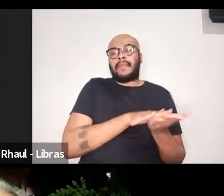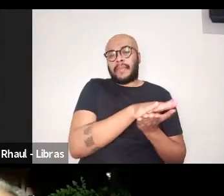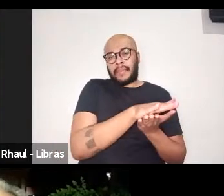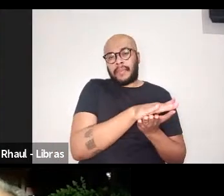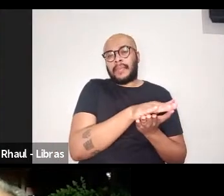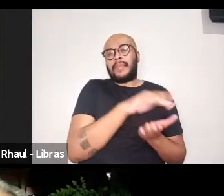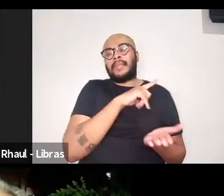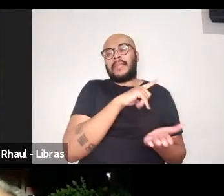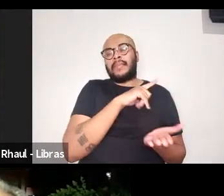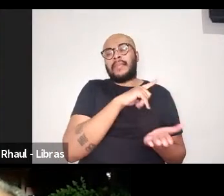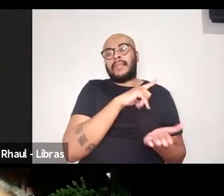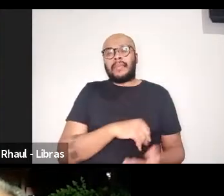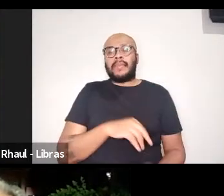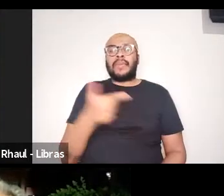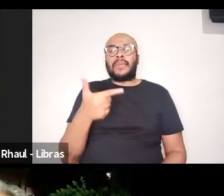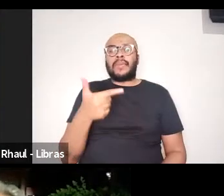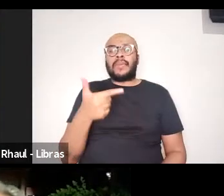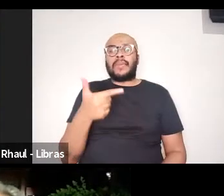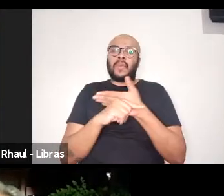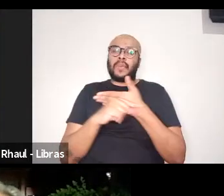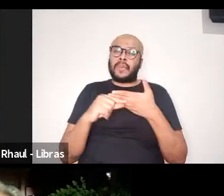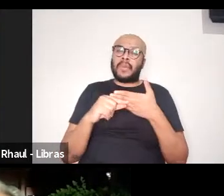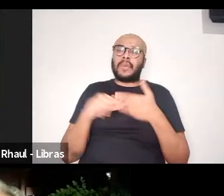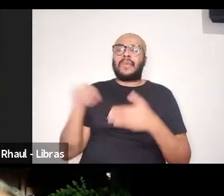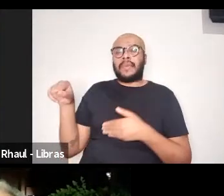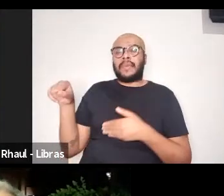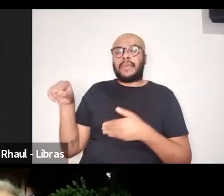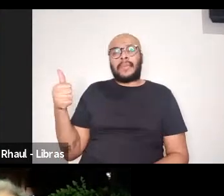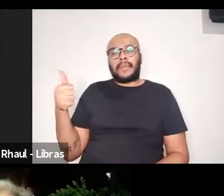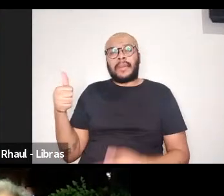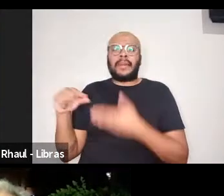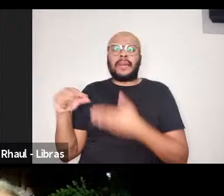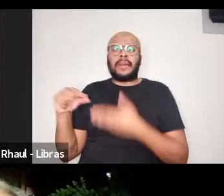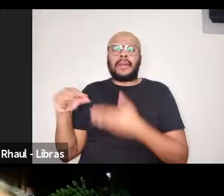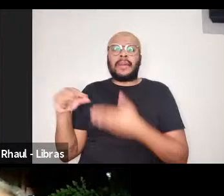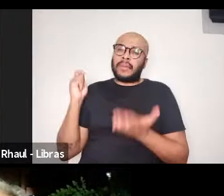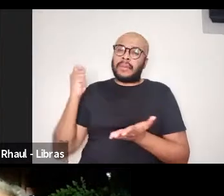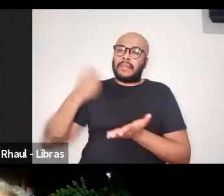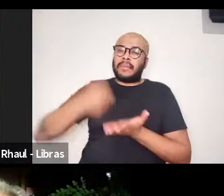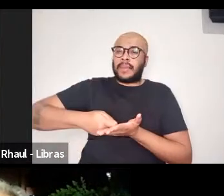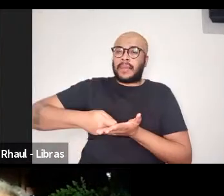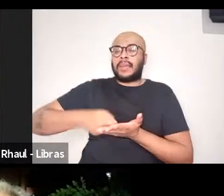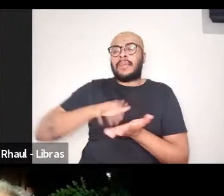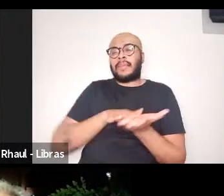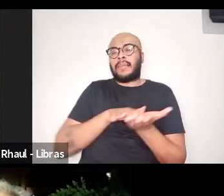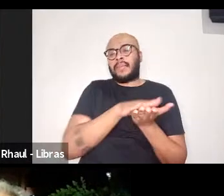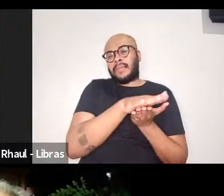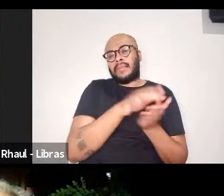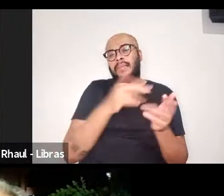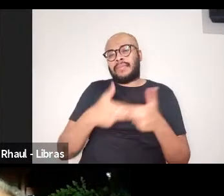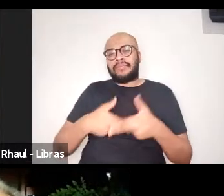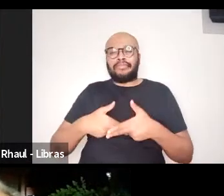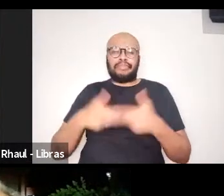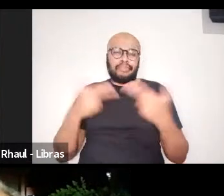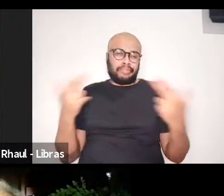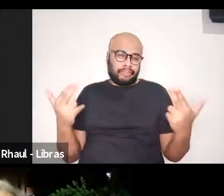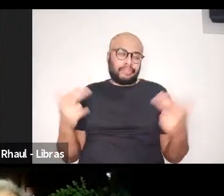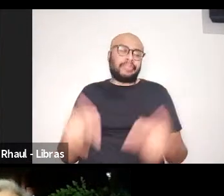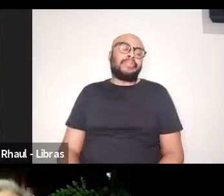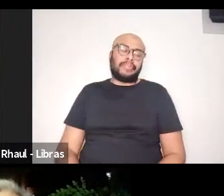como segundo autor, você entra como primeiro ou pagavam por publicar, tem uma coisa assim muito